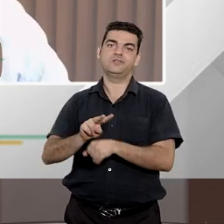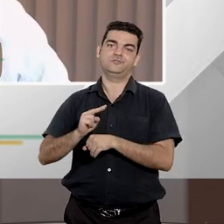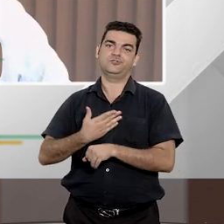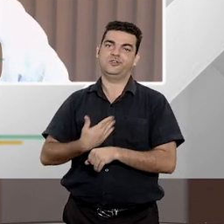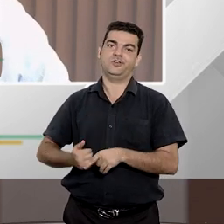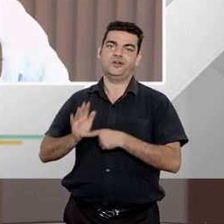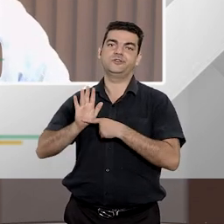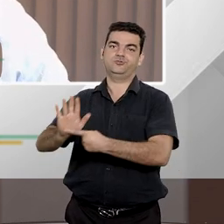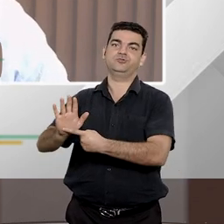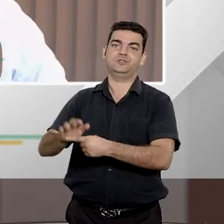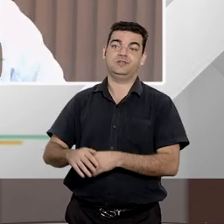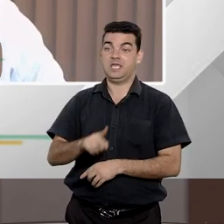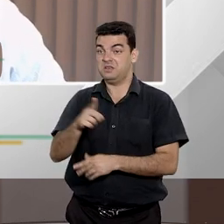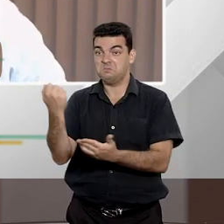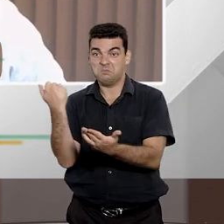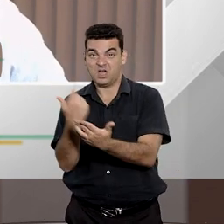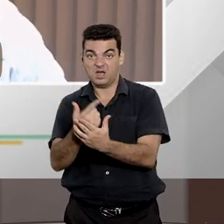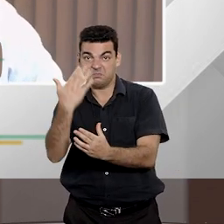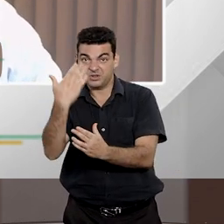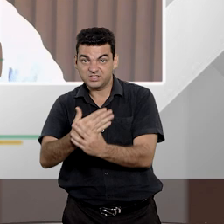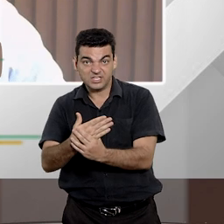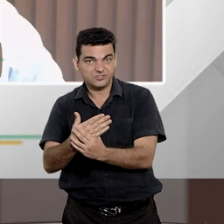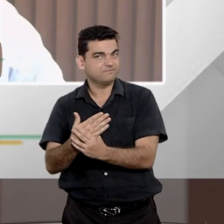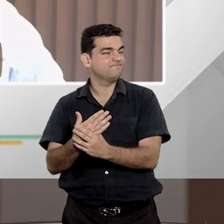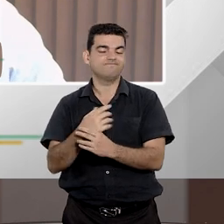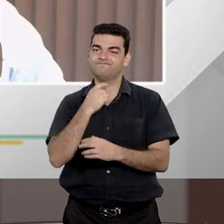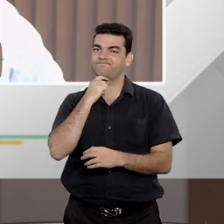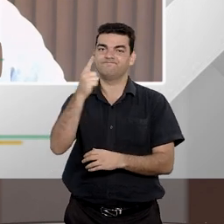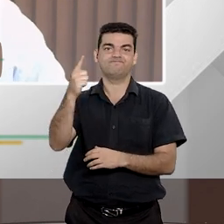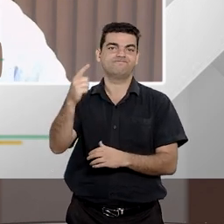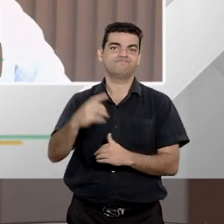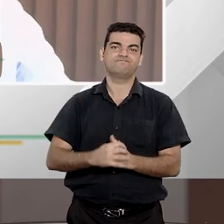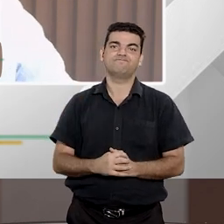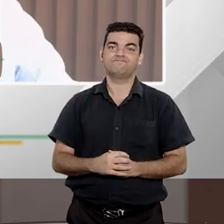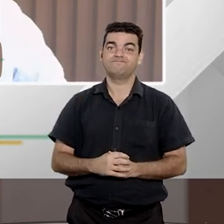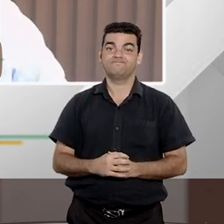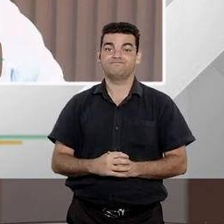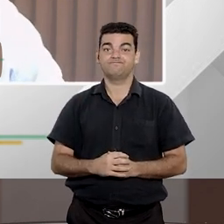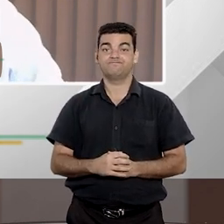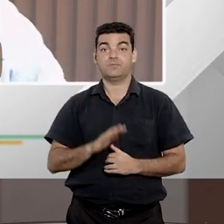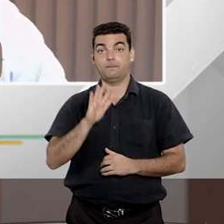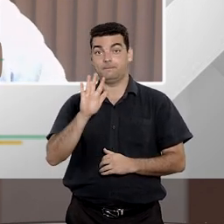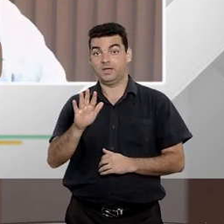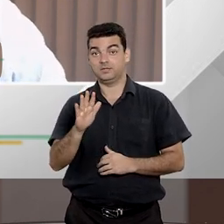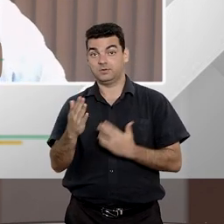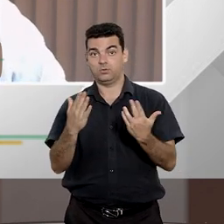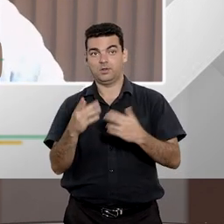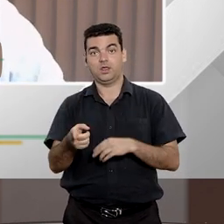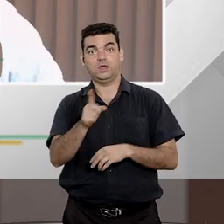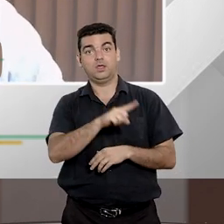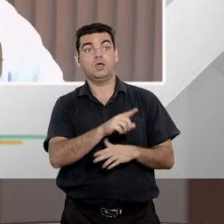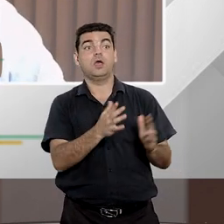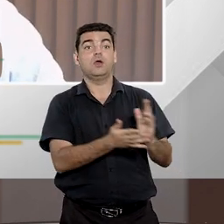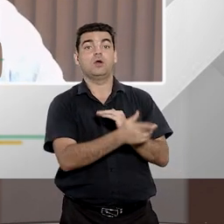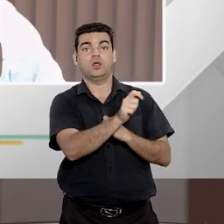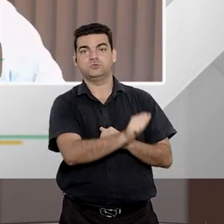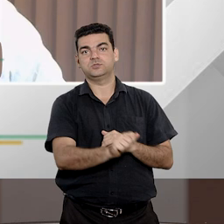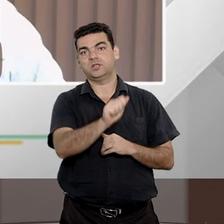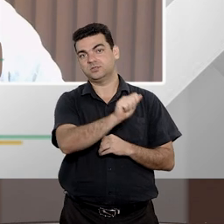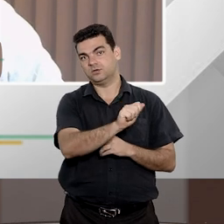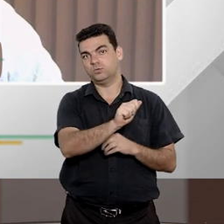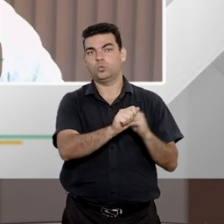não têm condições de arcar com uma advocacia privada. Já naquilo que diz respeito, por exemplo, às associações,